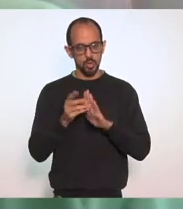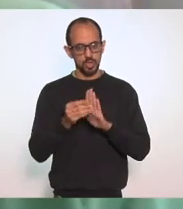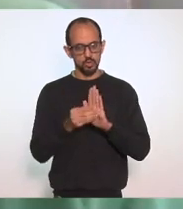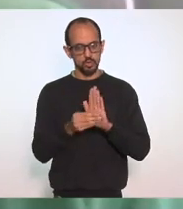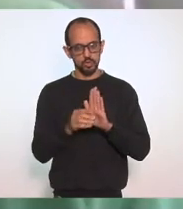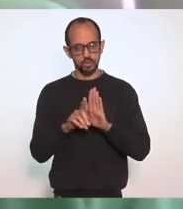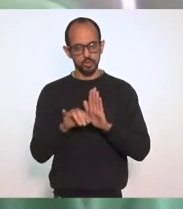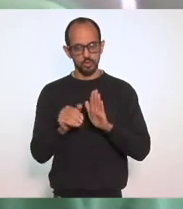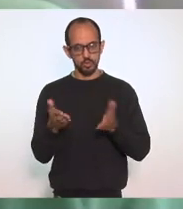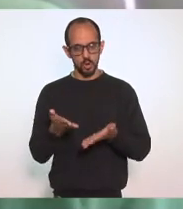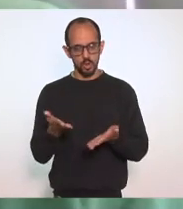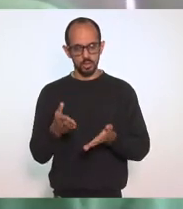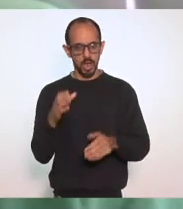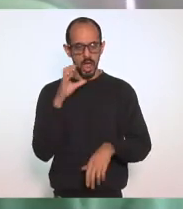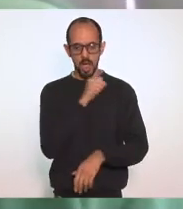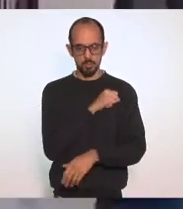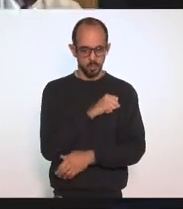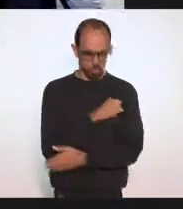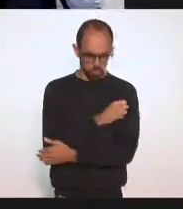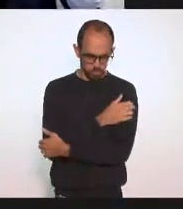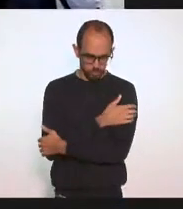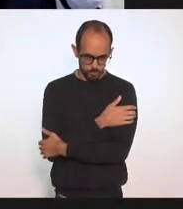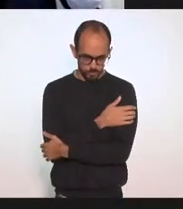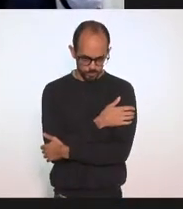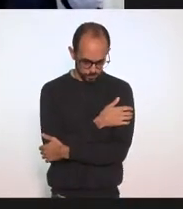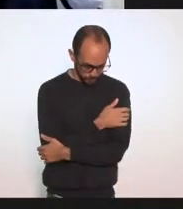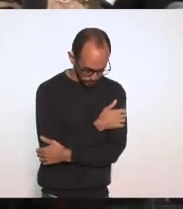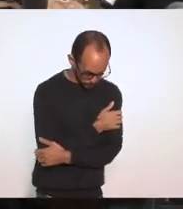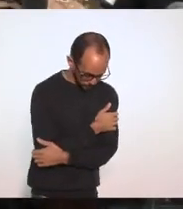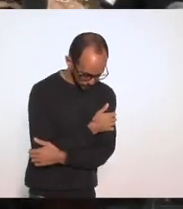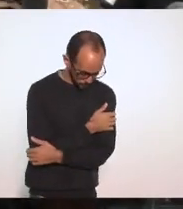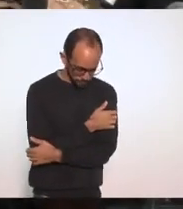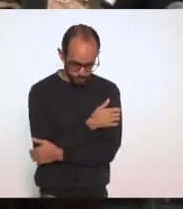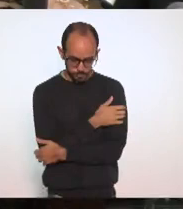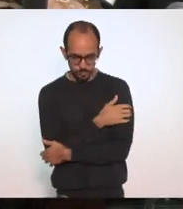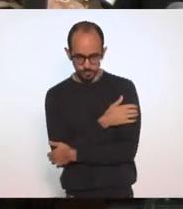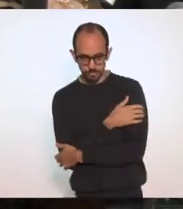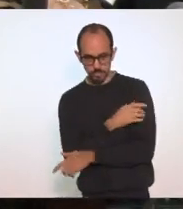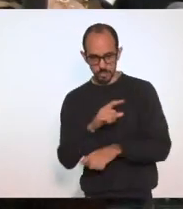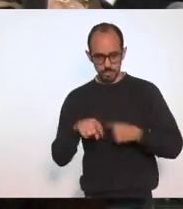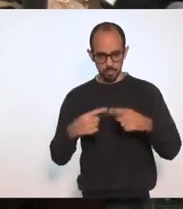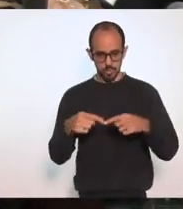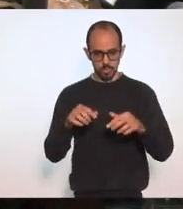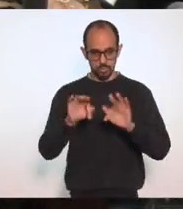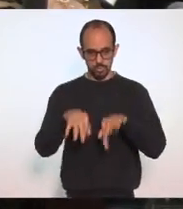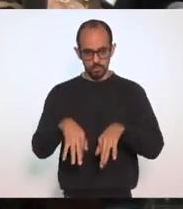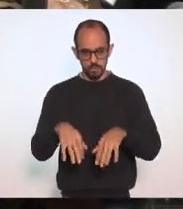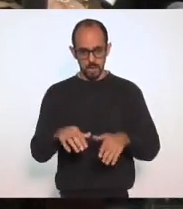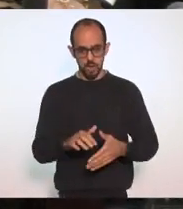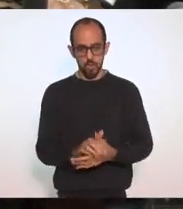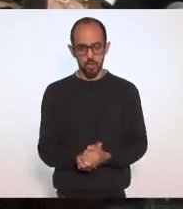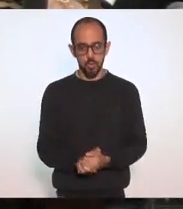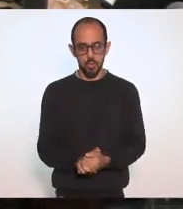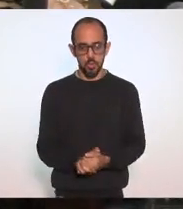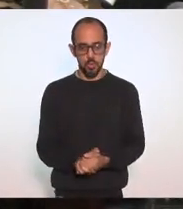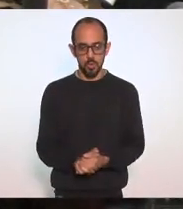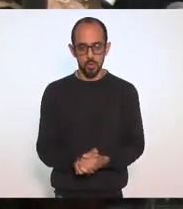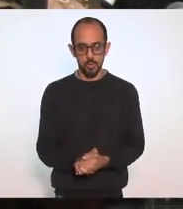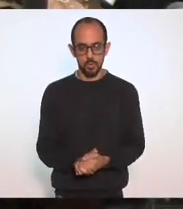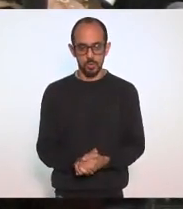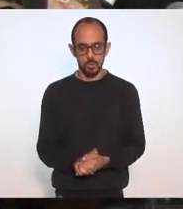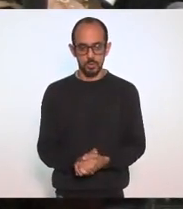Coisa muito rápida Ao final Chico Só o segundo Eu quero